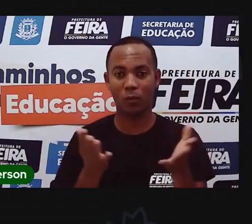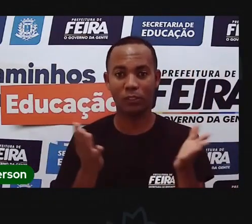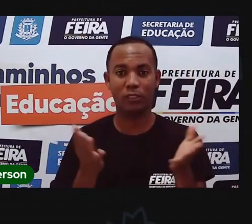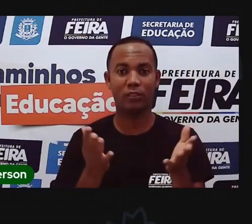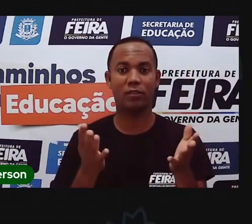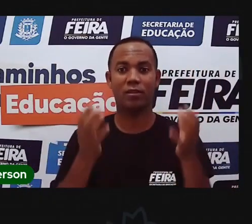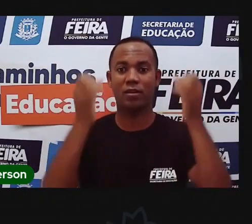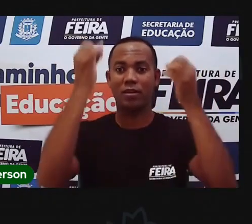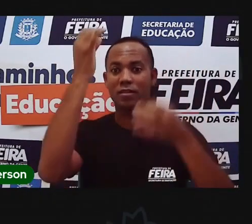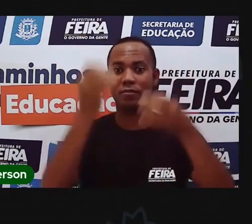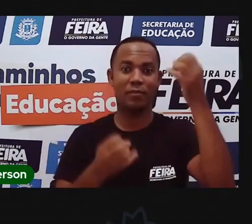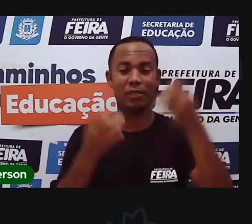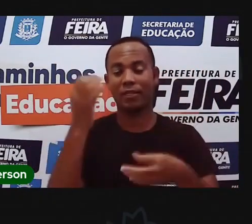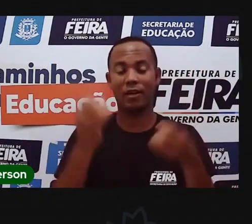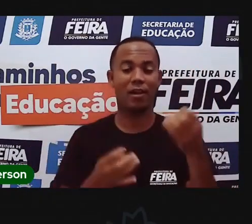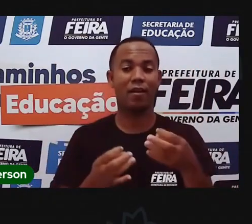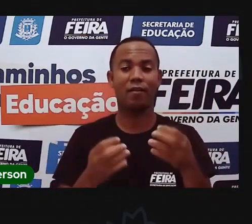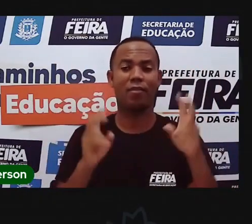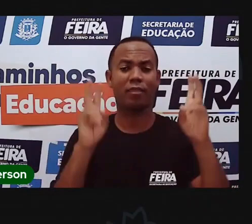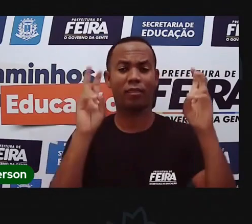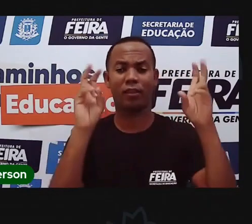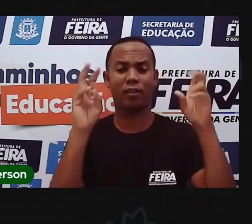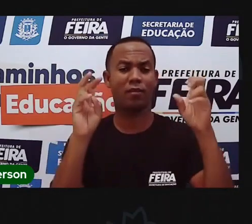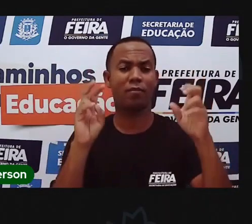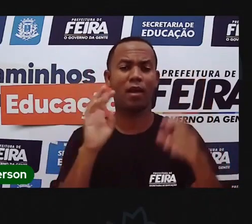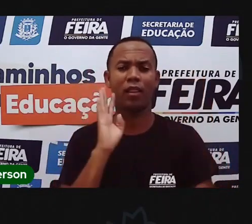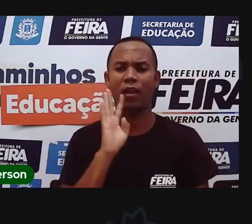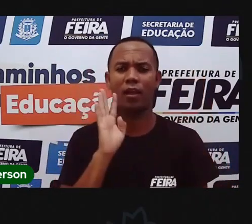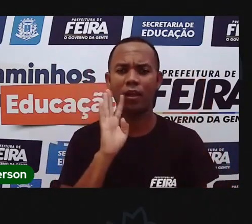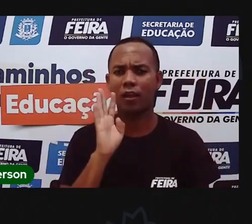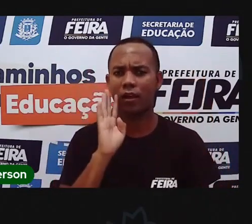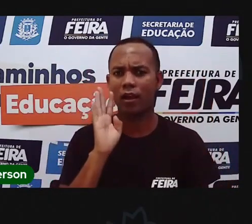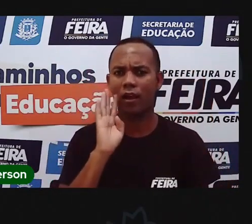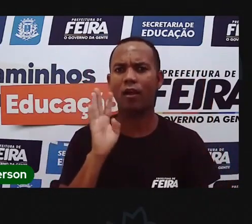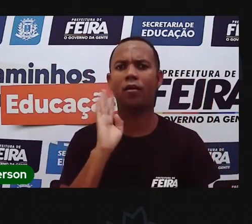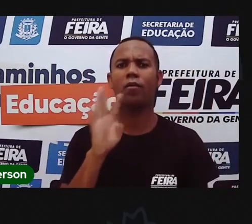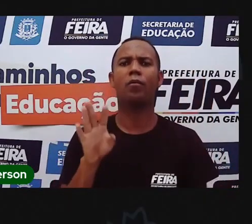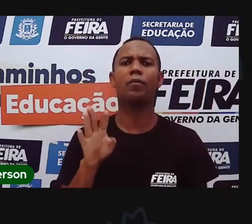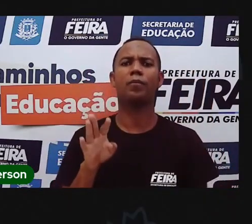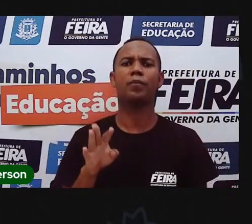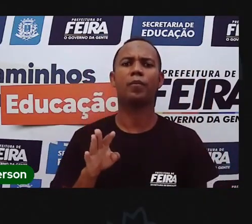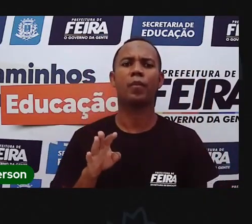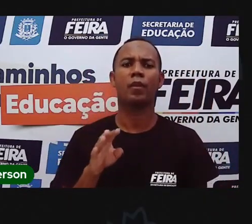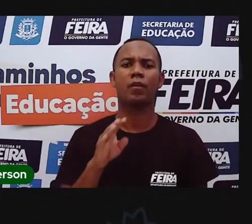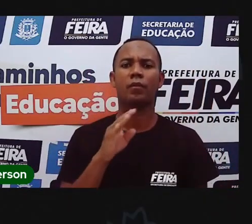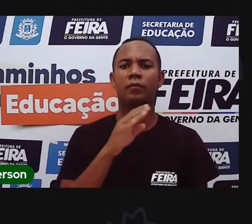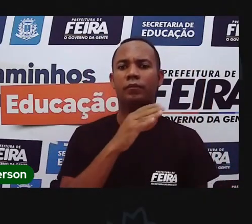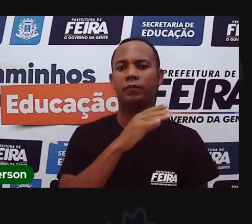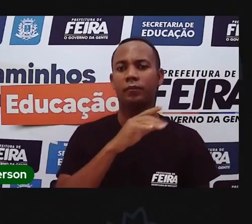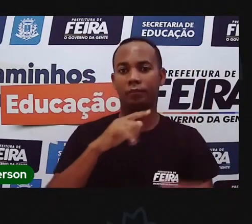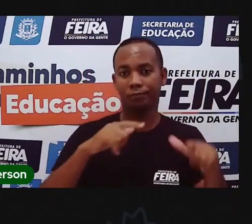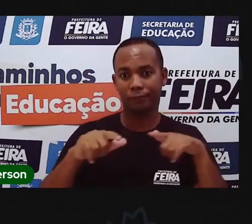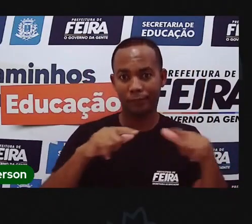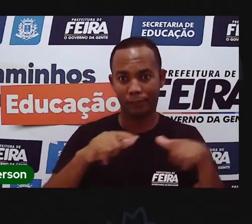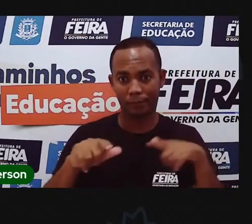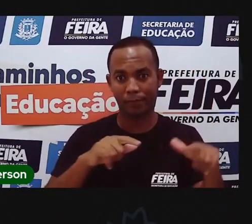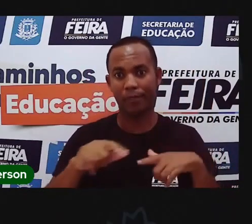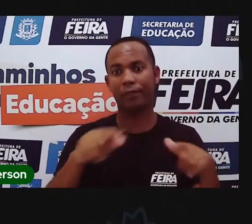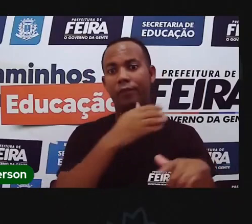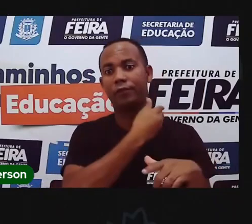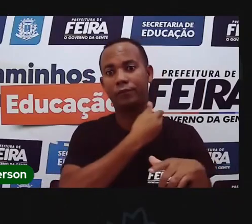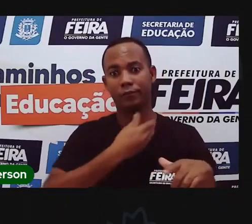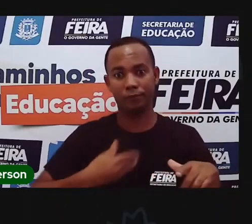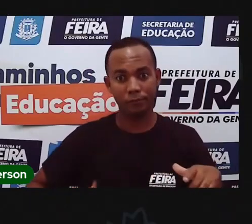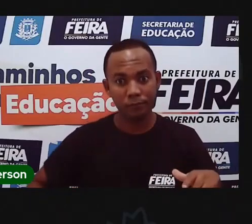interessante. Na verdade, tudo que a Pró-Maria fala é muito interessante, né? Bom, serviços públicos, um